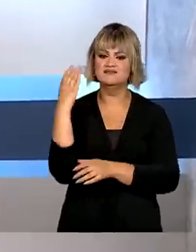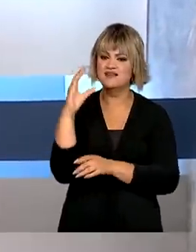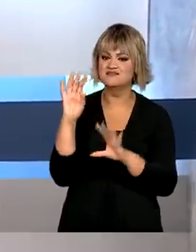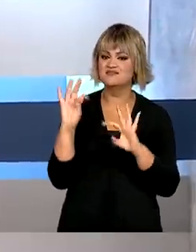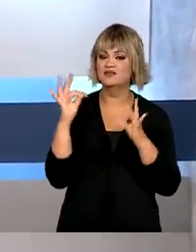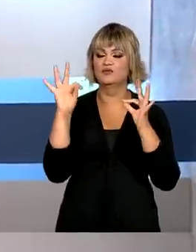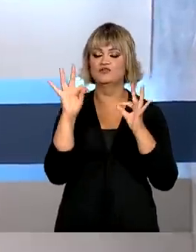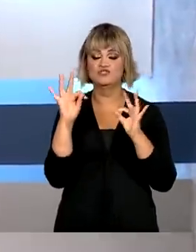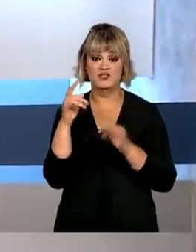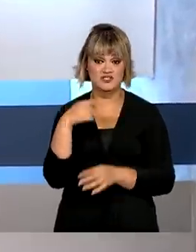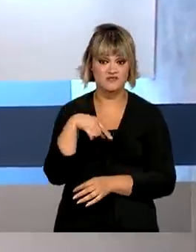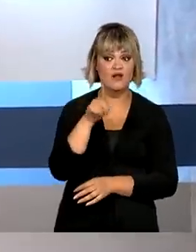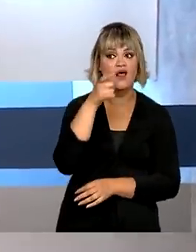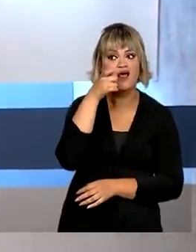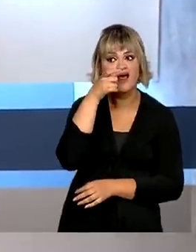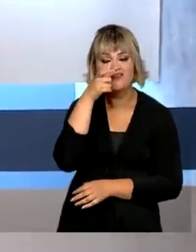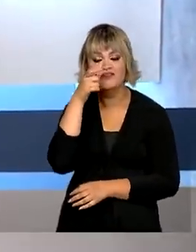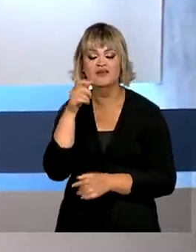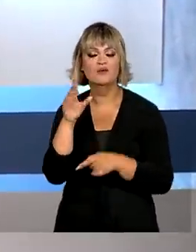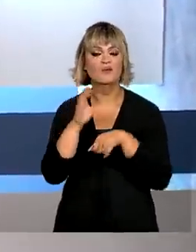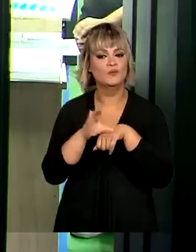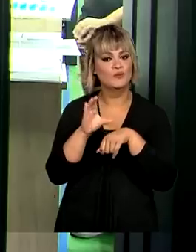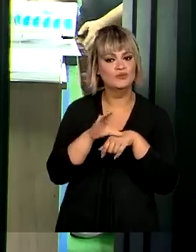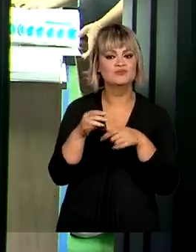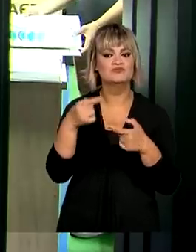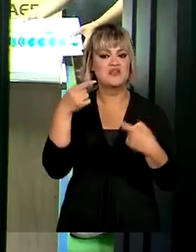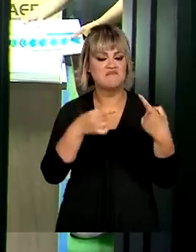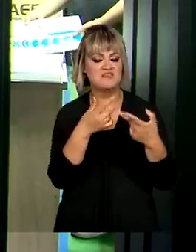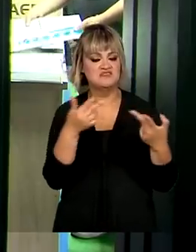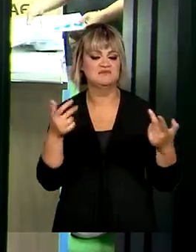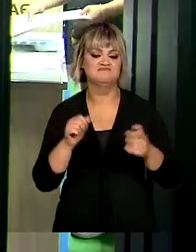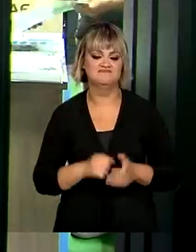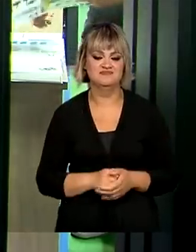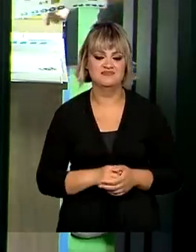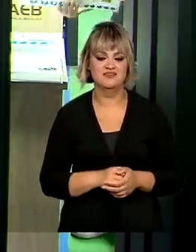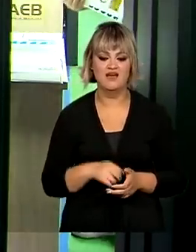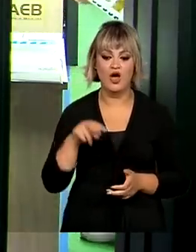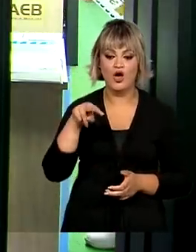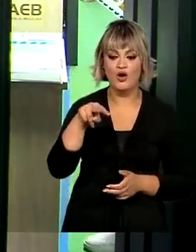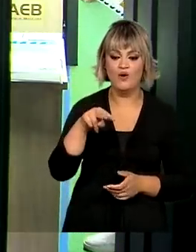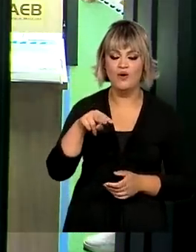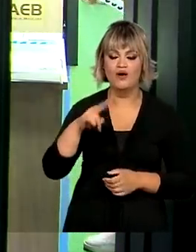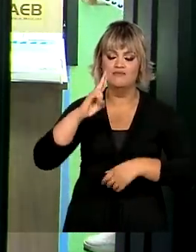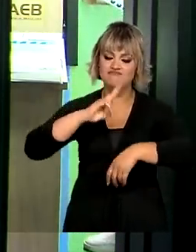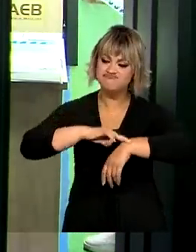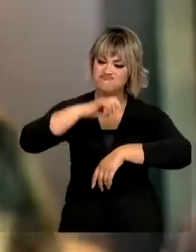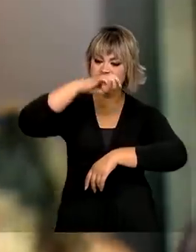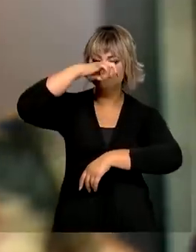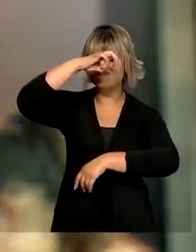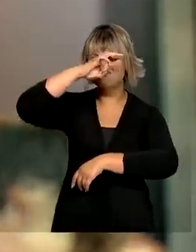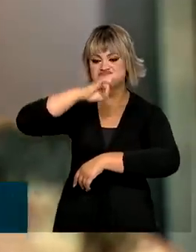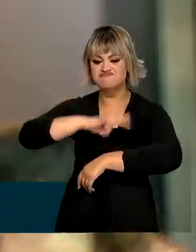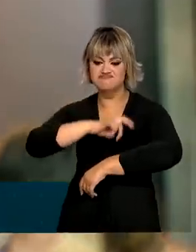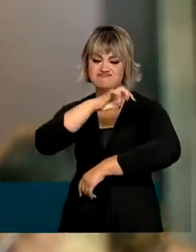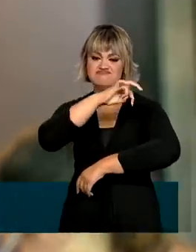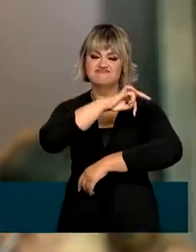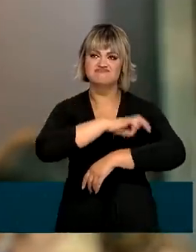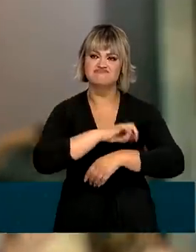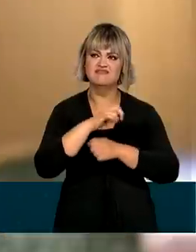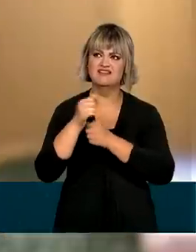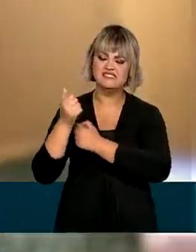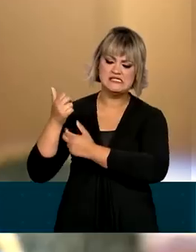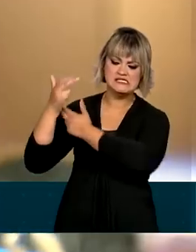ver exposições, participar de cursos e debates. Uma viagem pelo mundo espacial, exemplos de